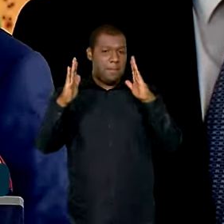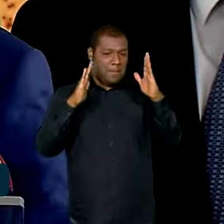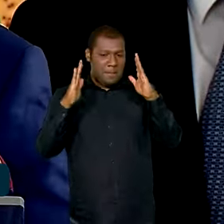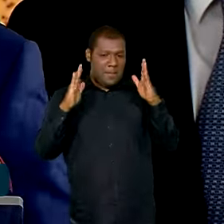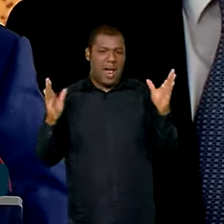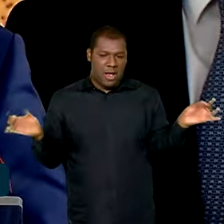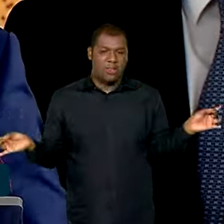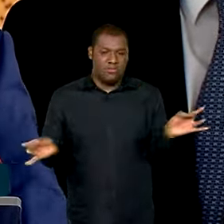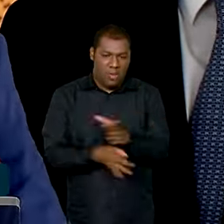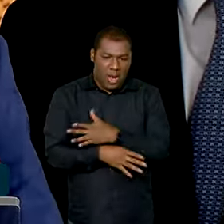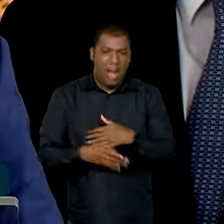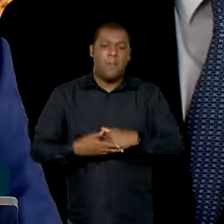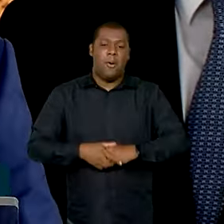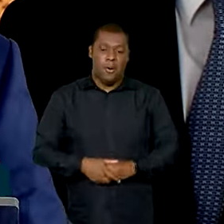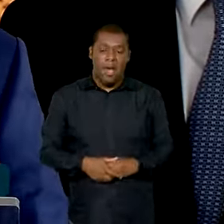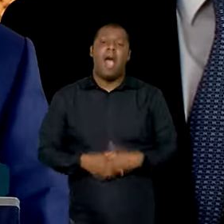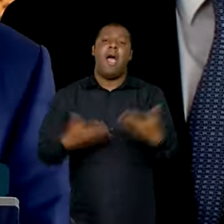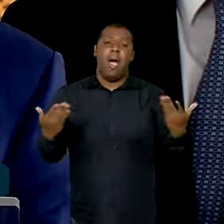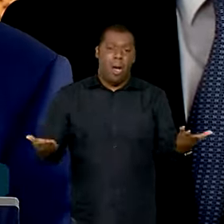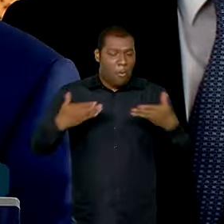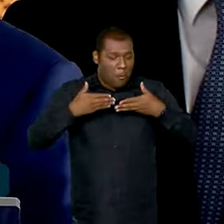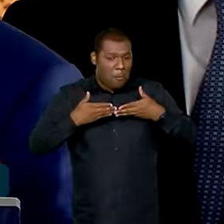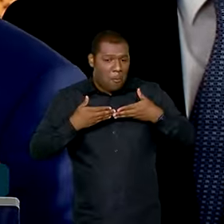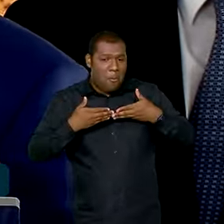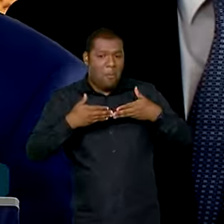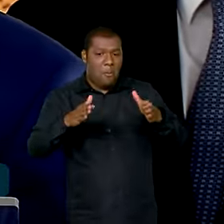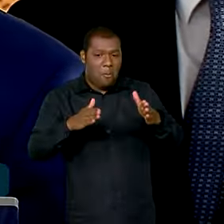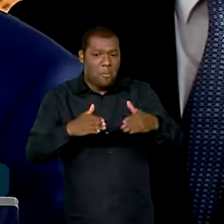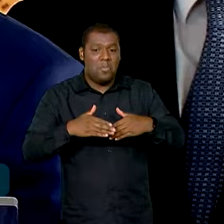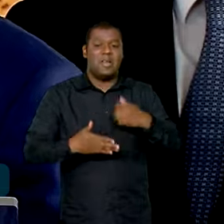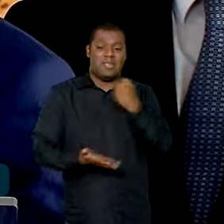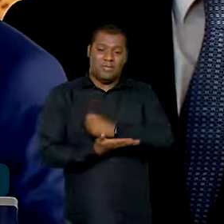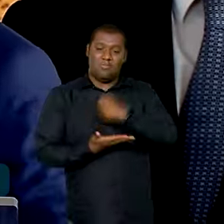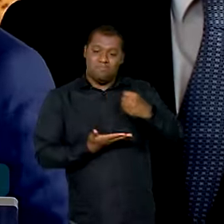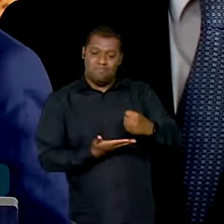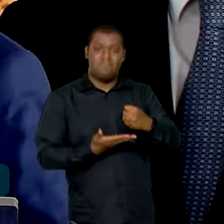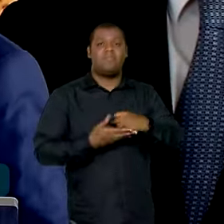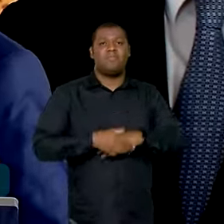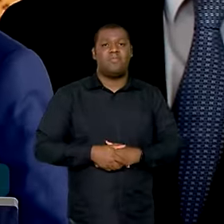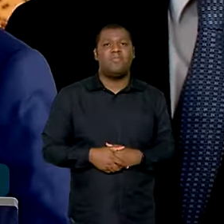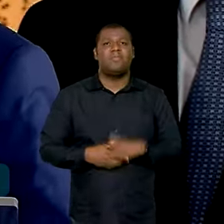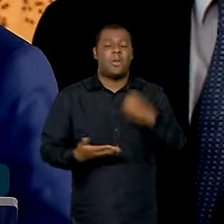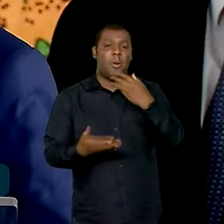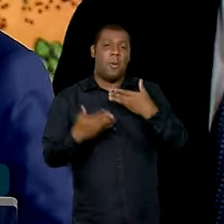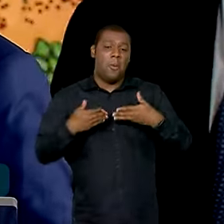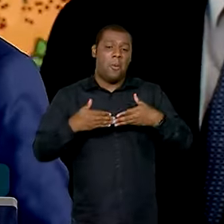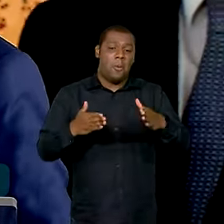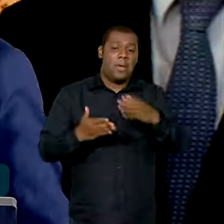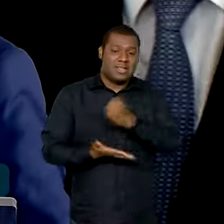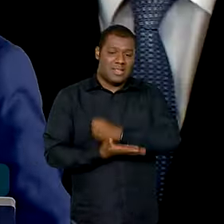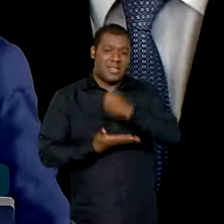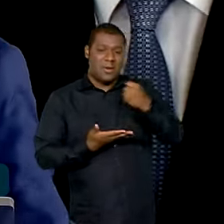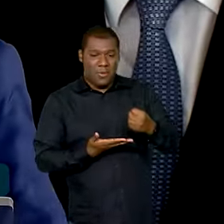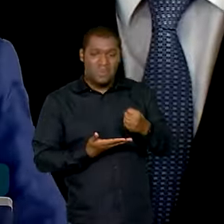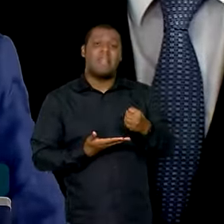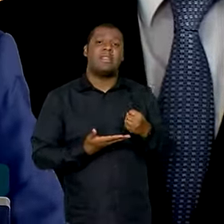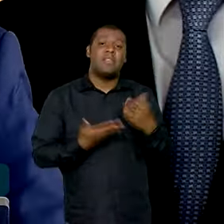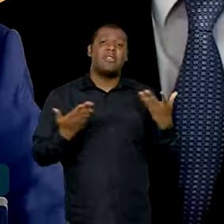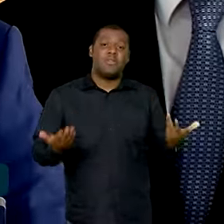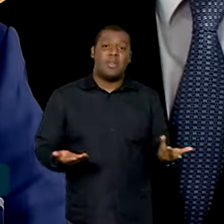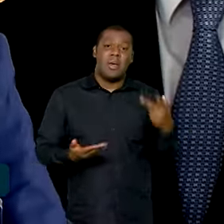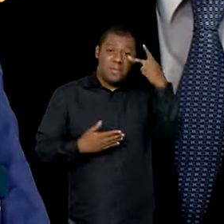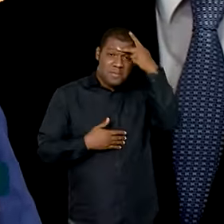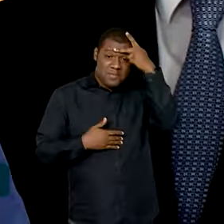prazo aí, para que a partir daí a gente recepcione e façamos todas as contratações daqueles que aceitarem, vamos dizer assim, que quiserem, de fato, dar